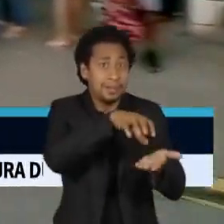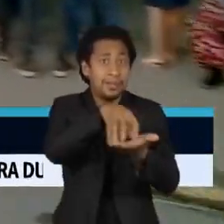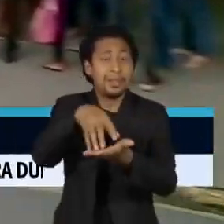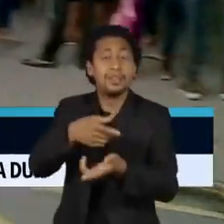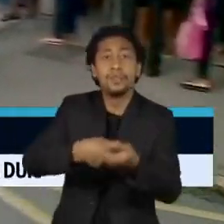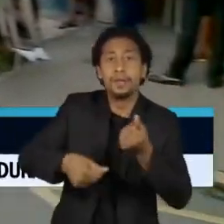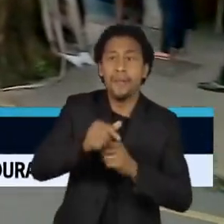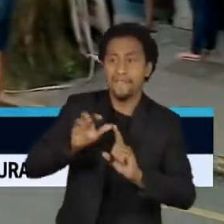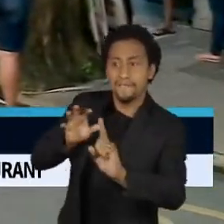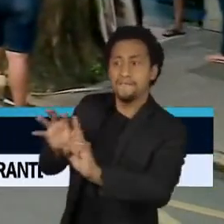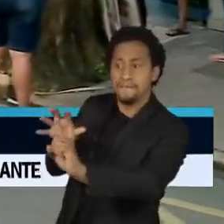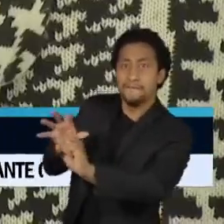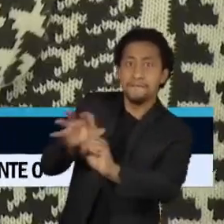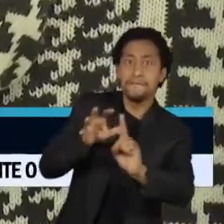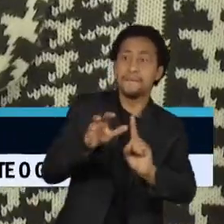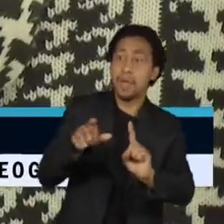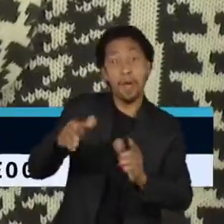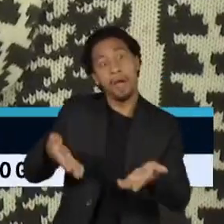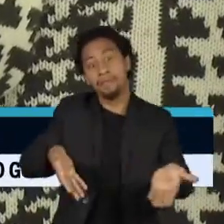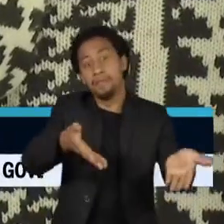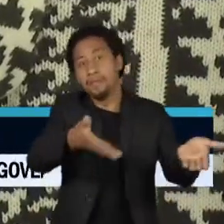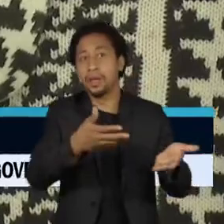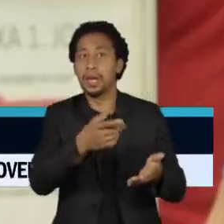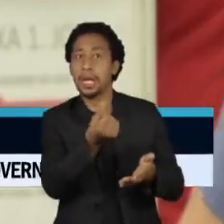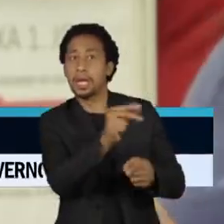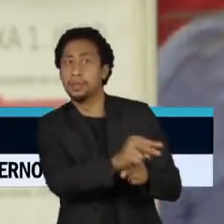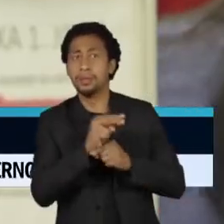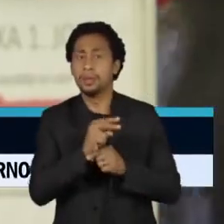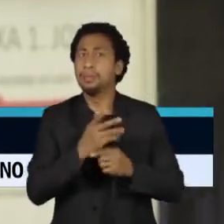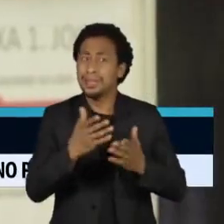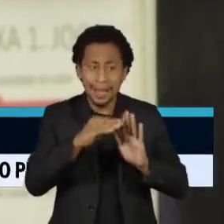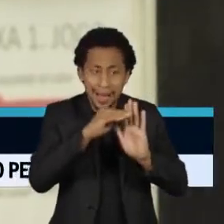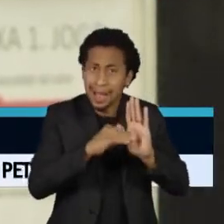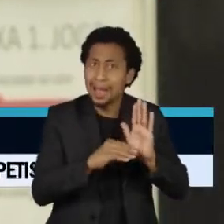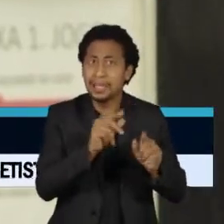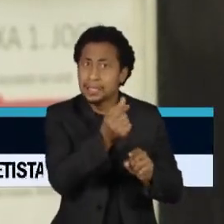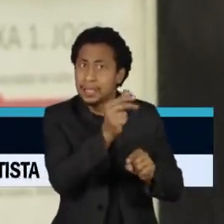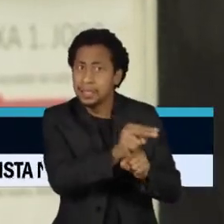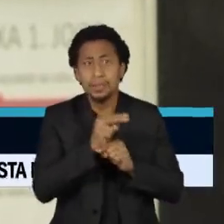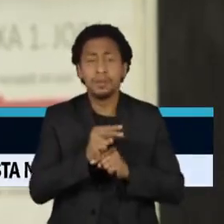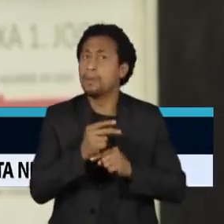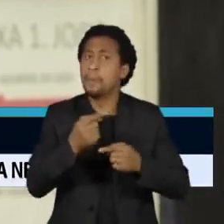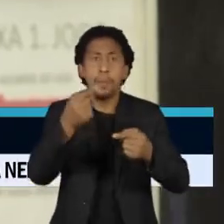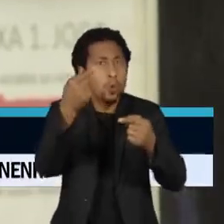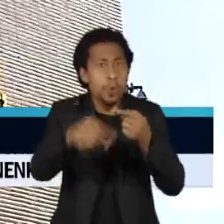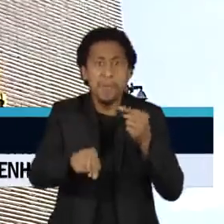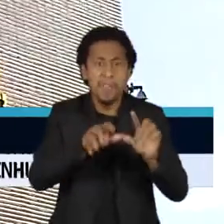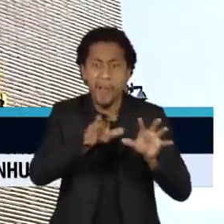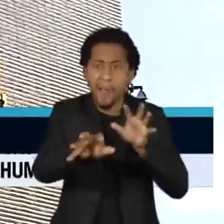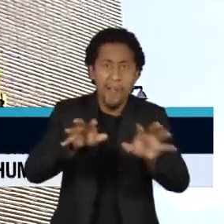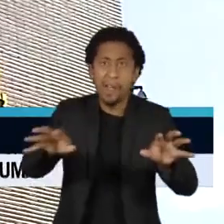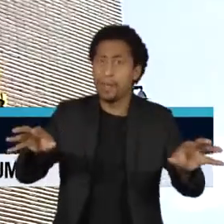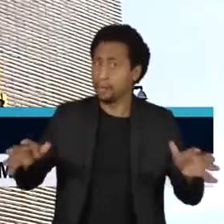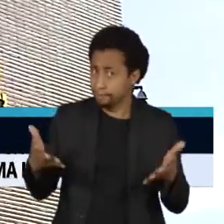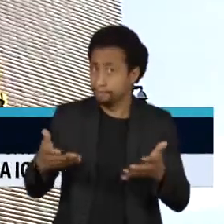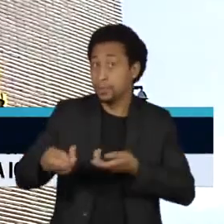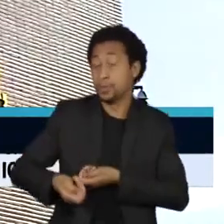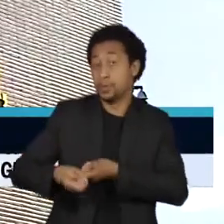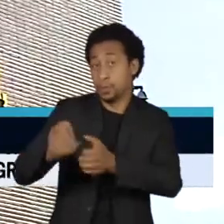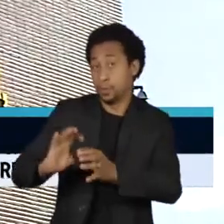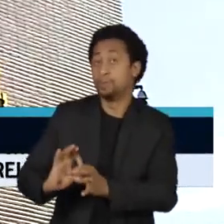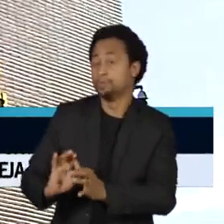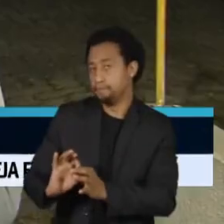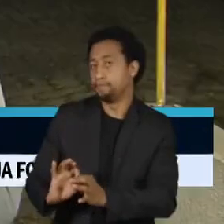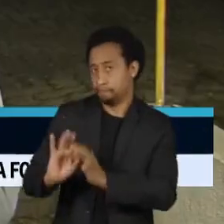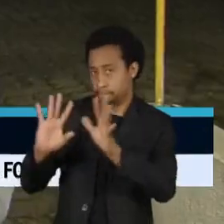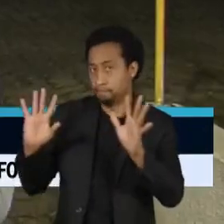produto aos beneficiários, o que é proibido pelas normas do crédito. O consignado com Auxílio Brasil foi liberado em setembro pelo Ministério